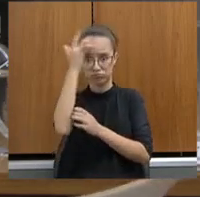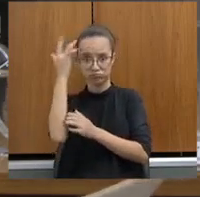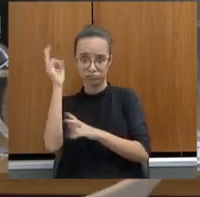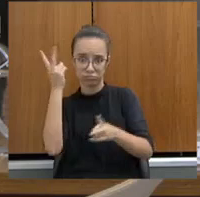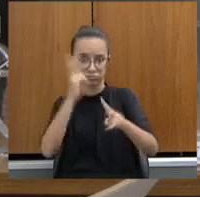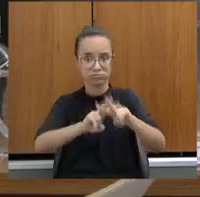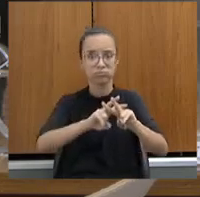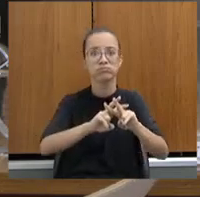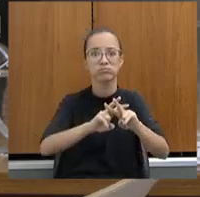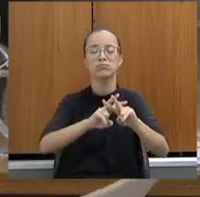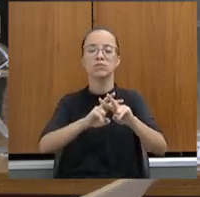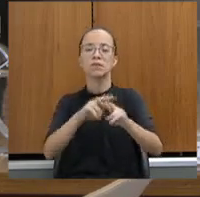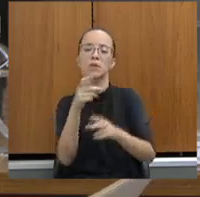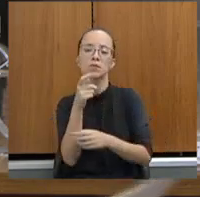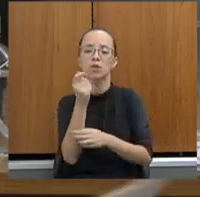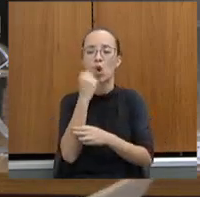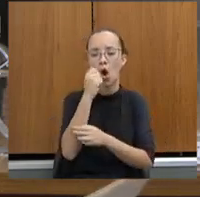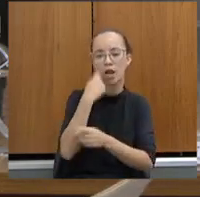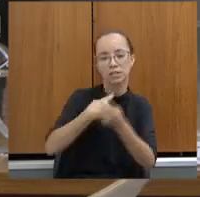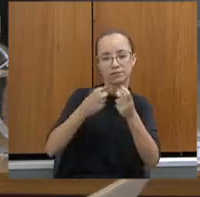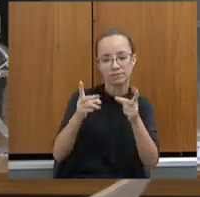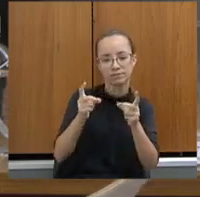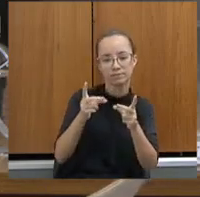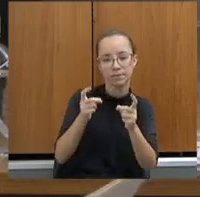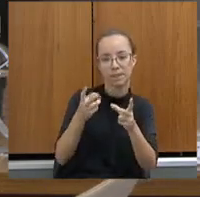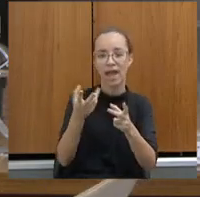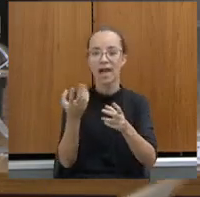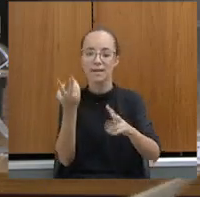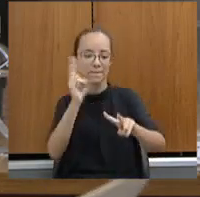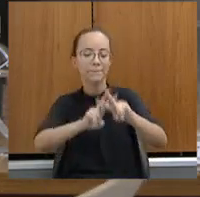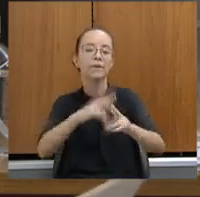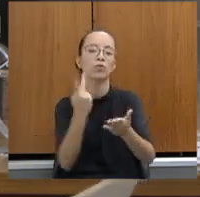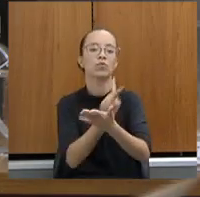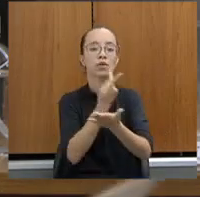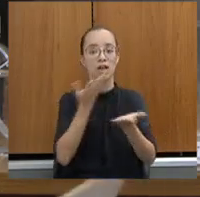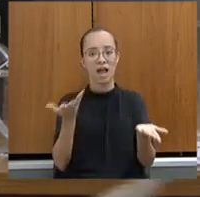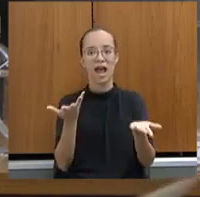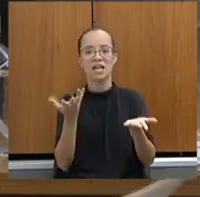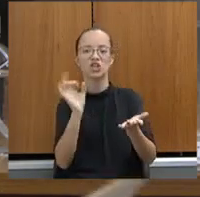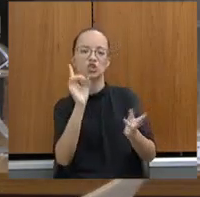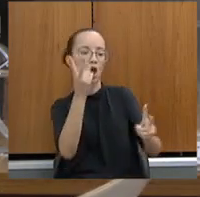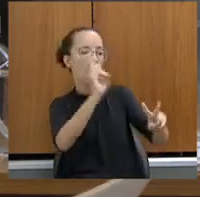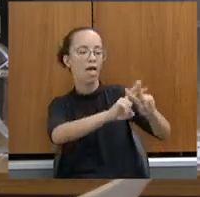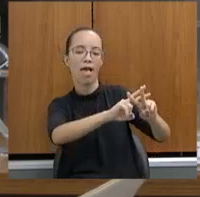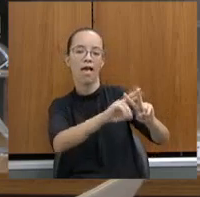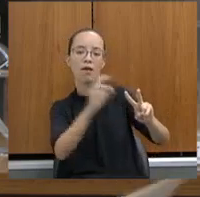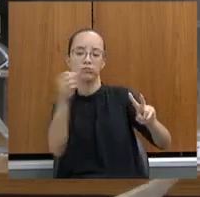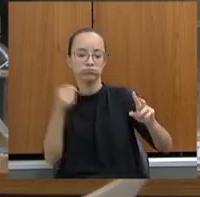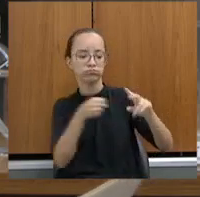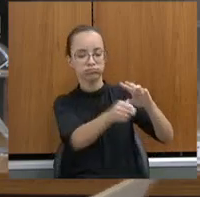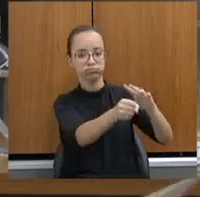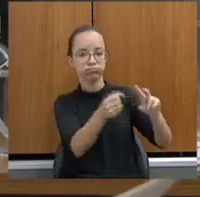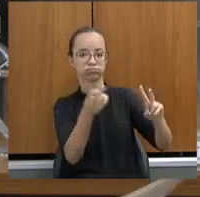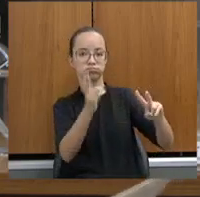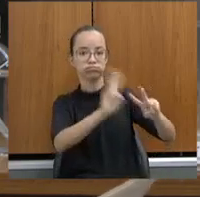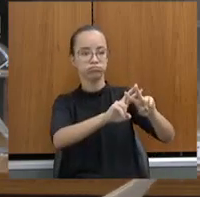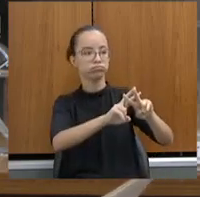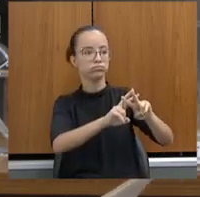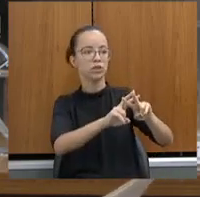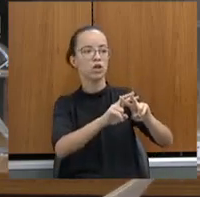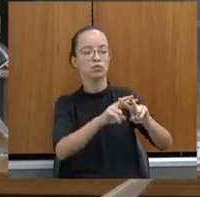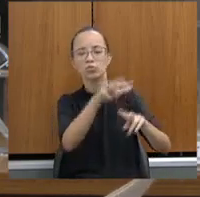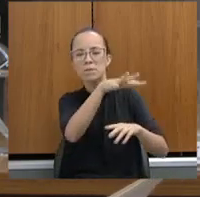prática de tráfico de drogas, aí ele é levado ao sistema prisional, aí ele simplesmente é enjaulado, é engaiolado, num ambiente insalubre,